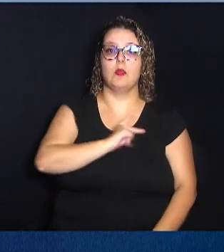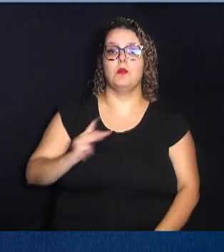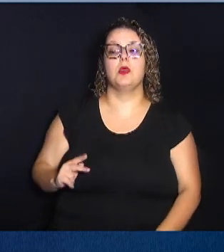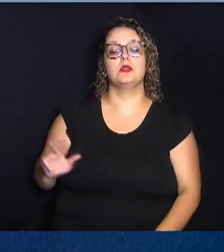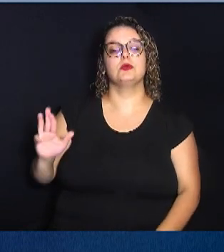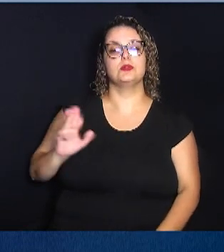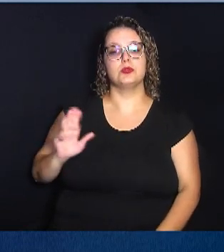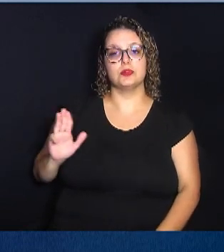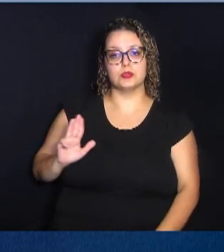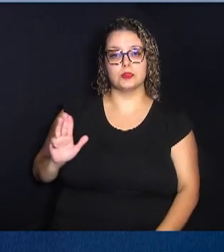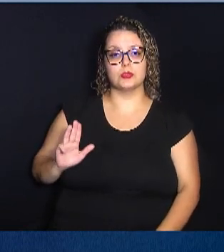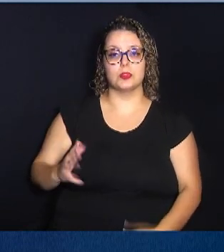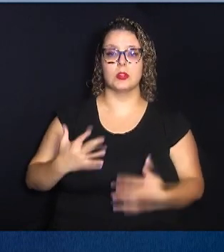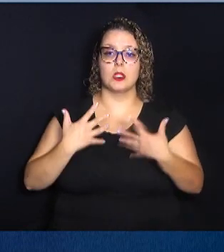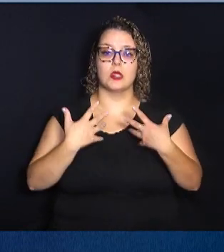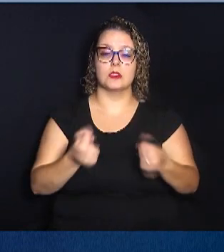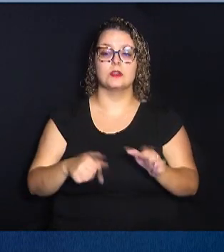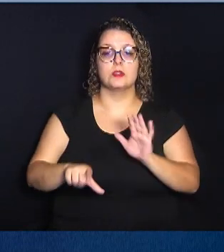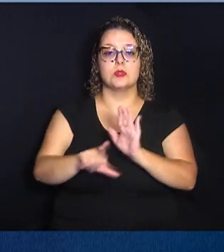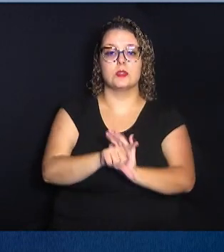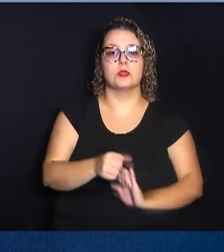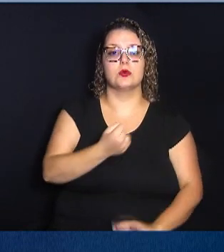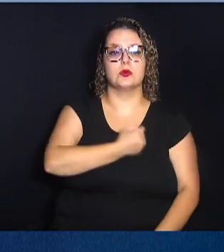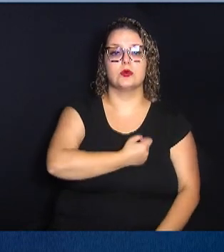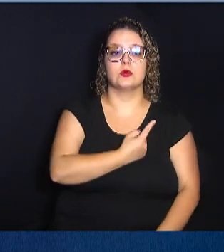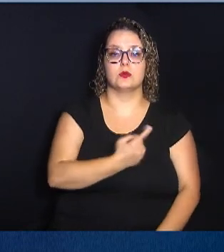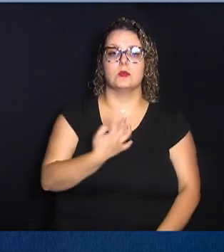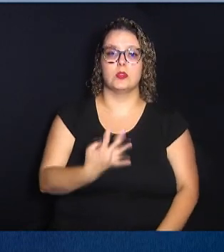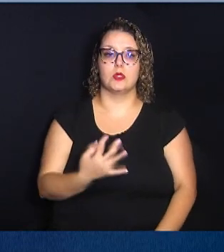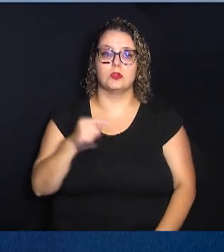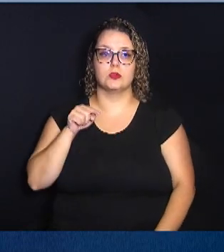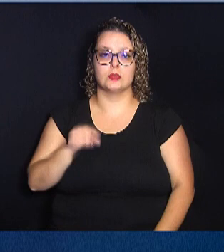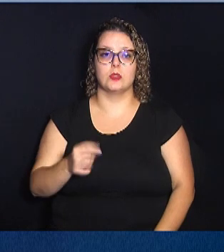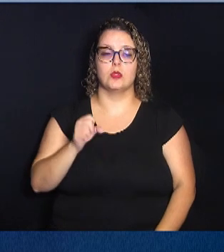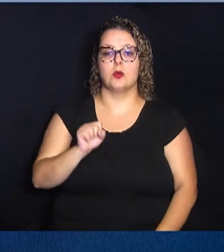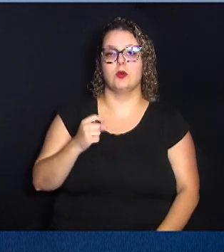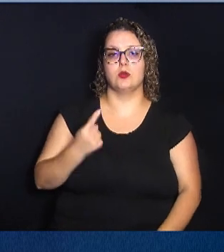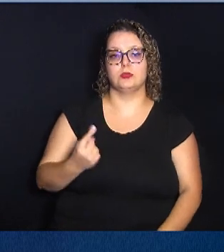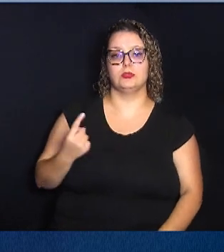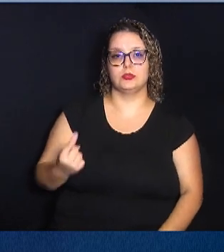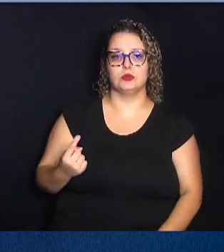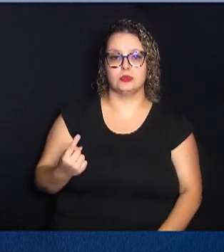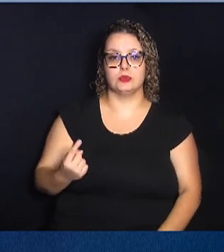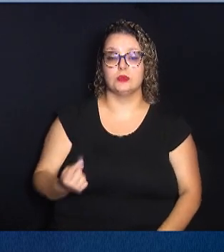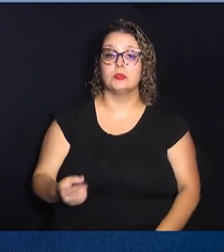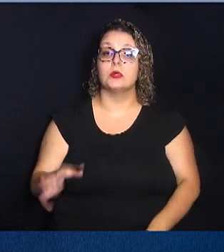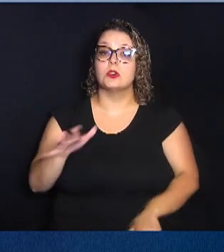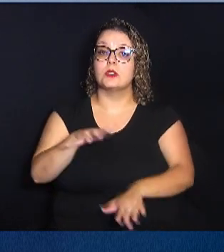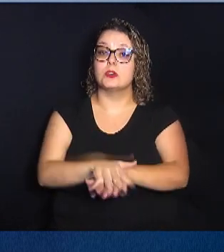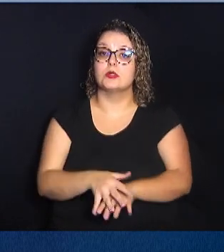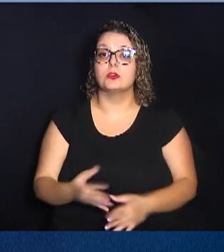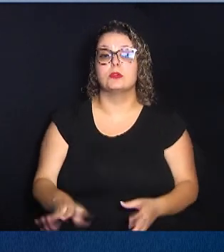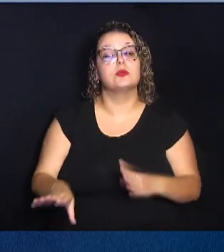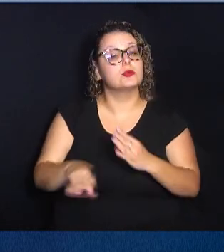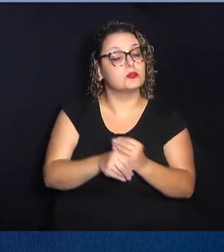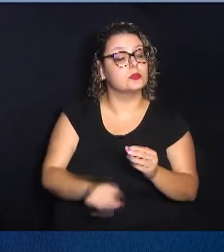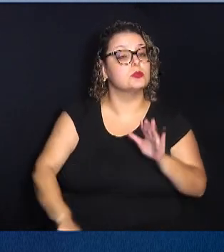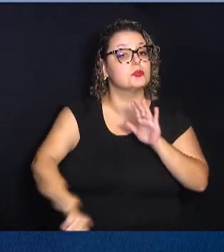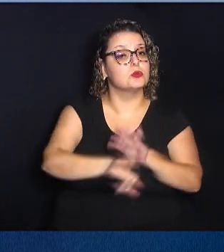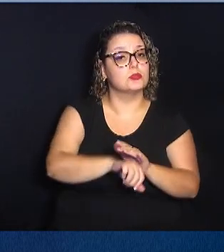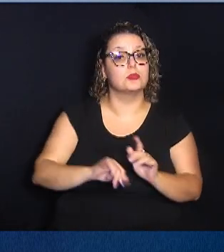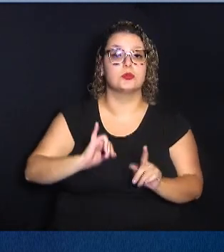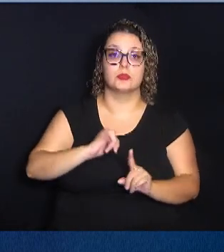Lula da Silva sancionou a lei número 14.811, que inclui os crimes de bullying e